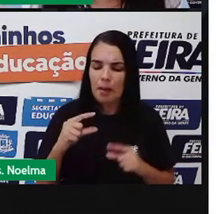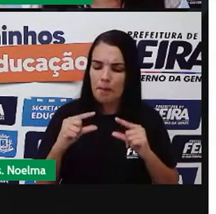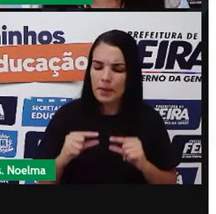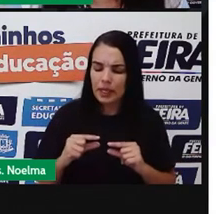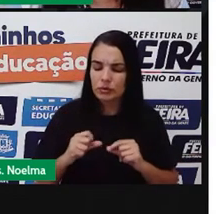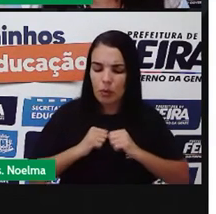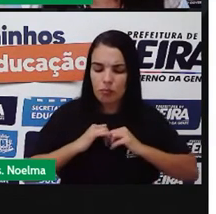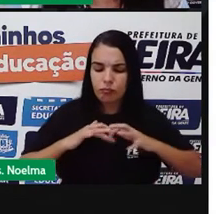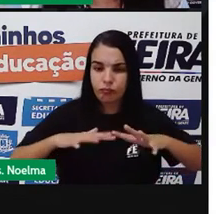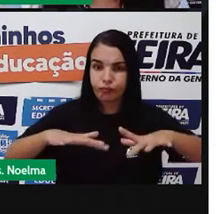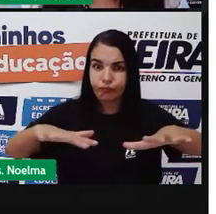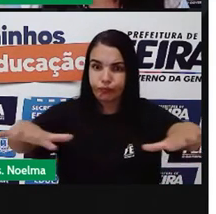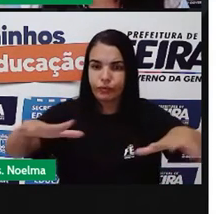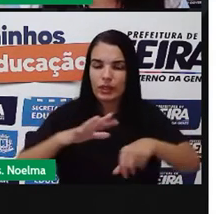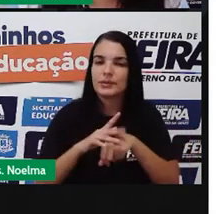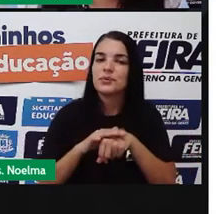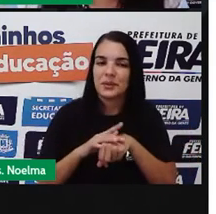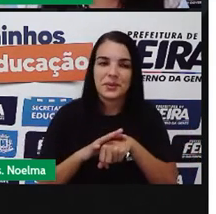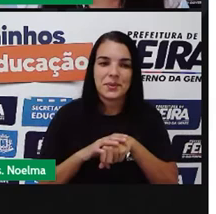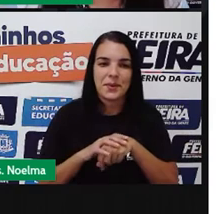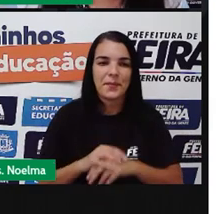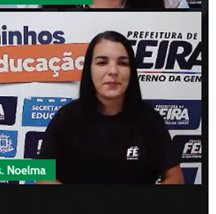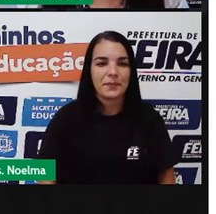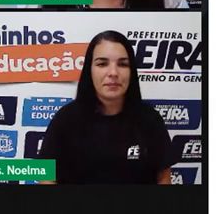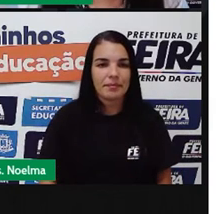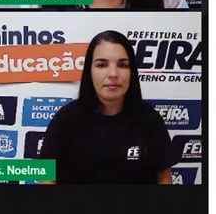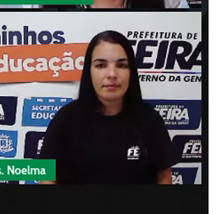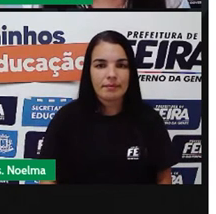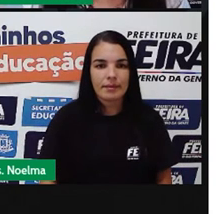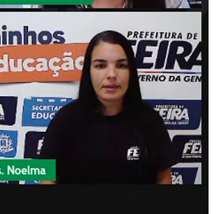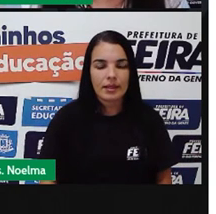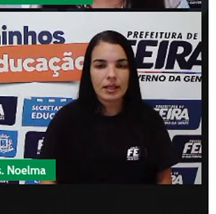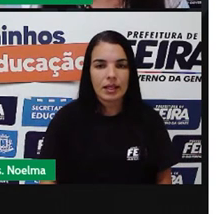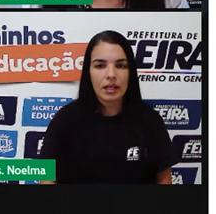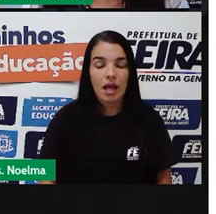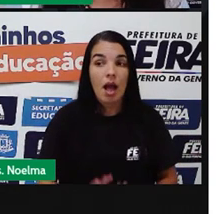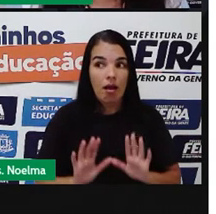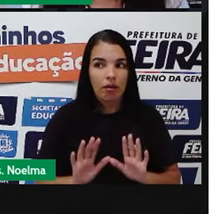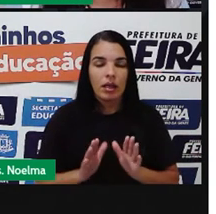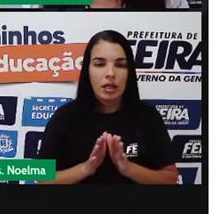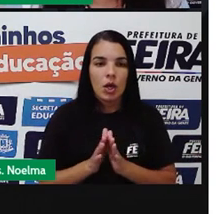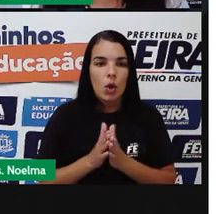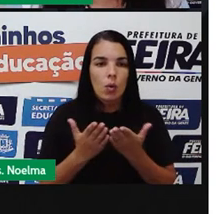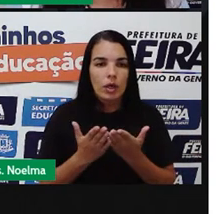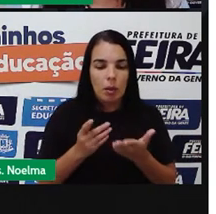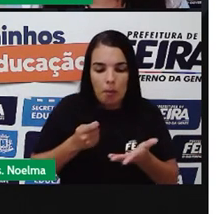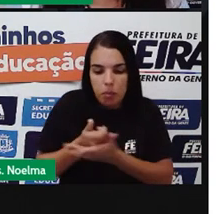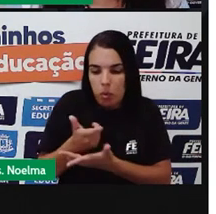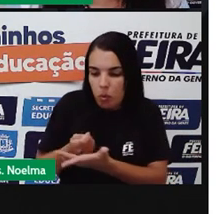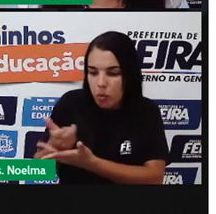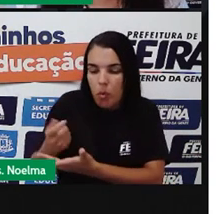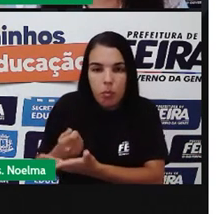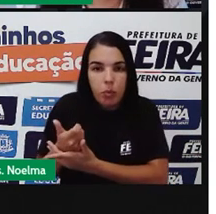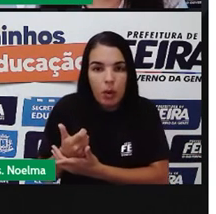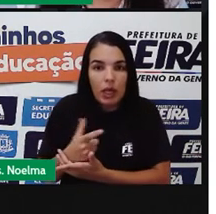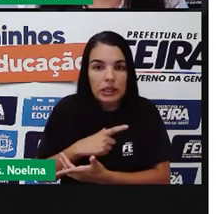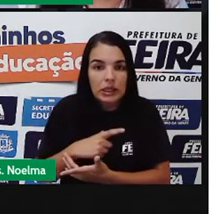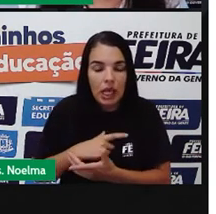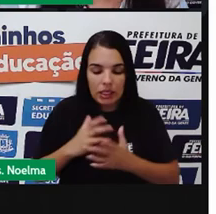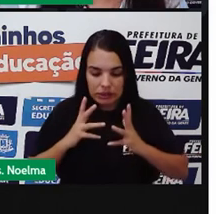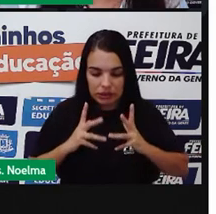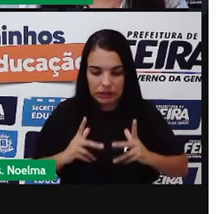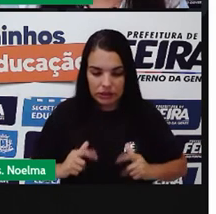proliferações de doenças, né? Quando investimos em saneamento básico, vamos ter também aí